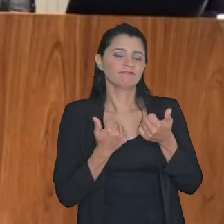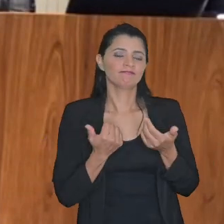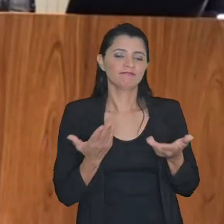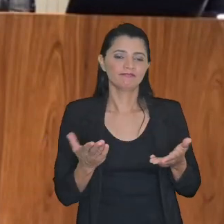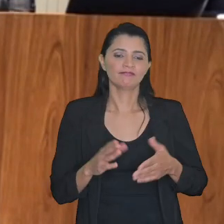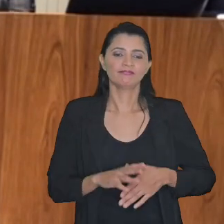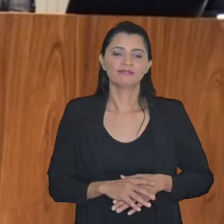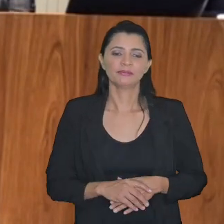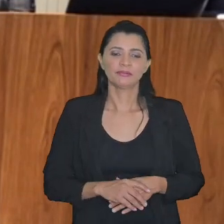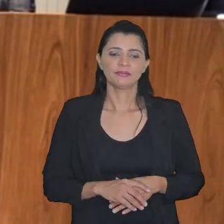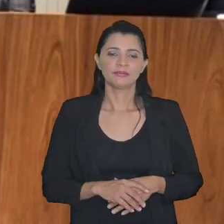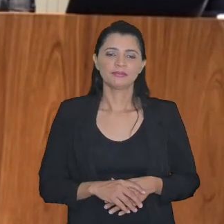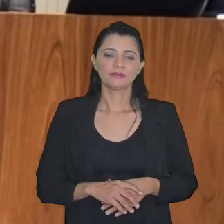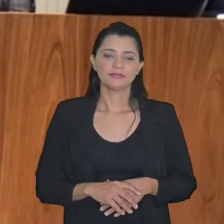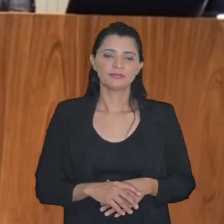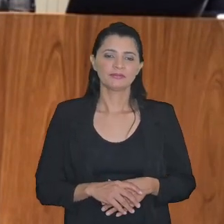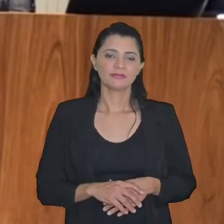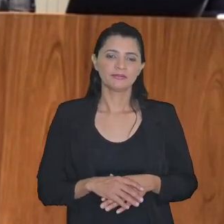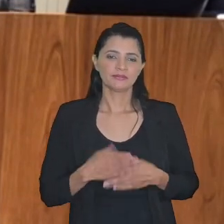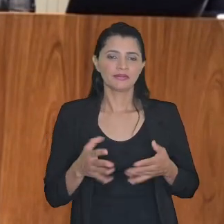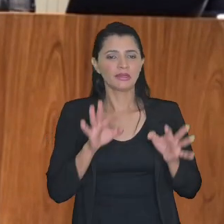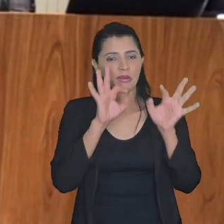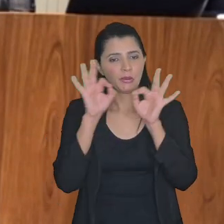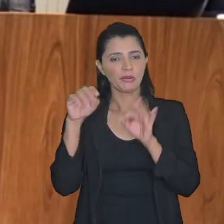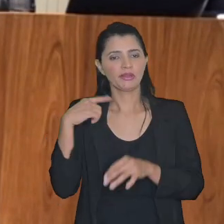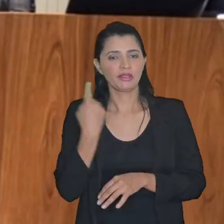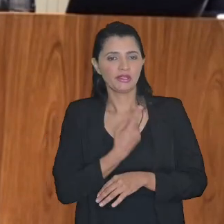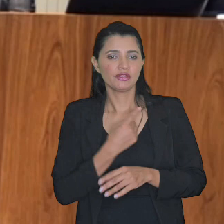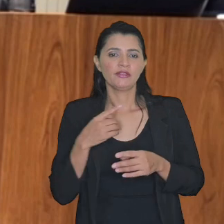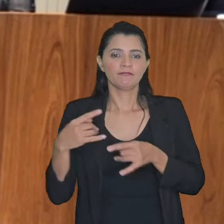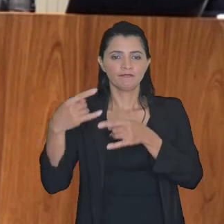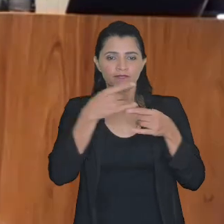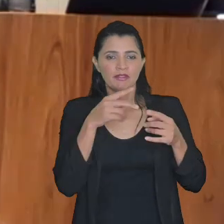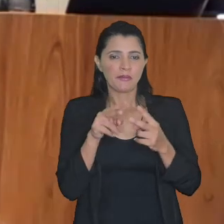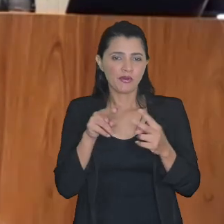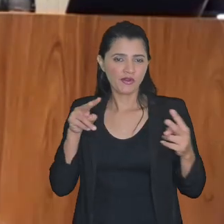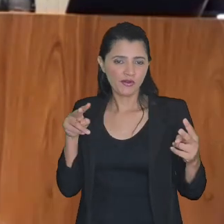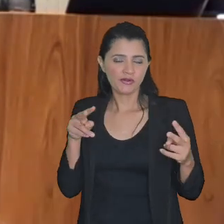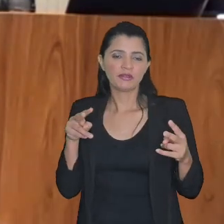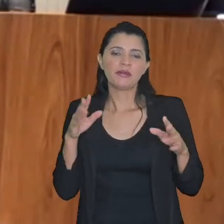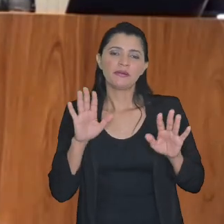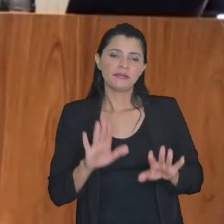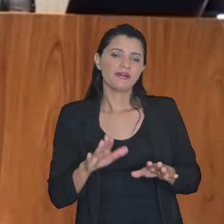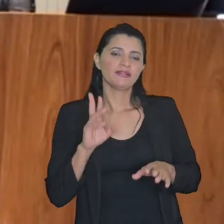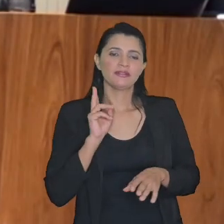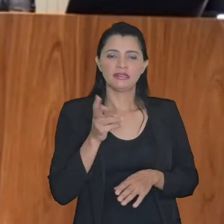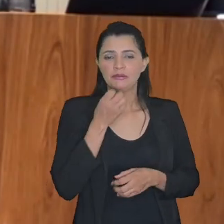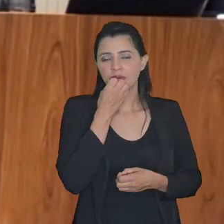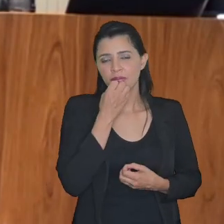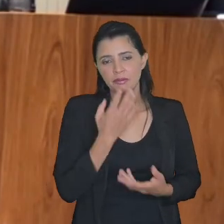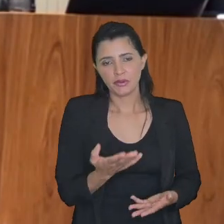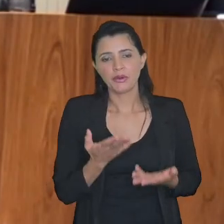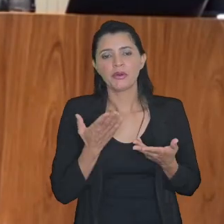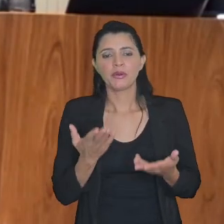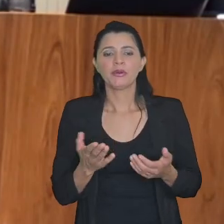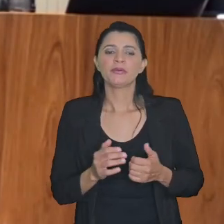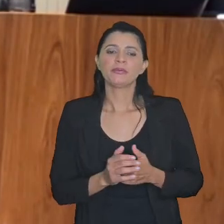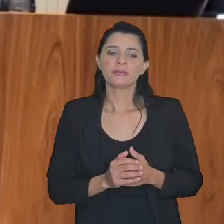está acompanhando a gente remotamente mas é sempre bom